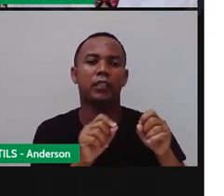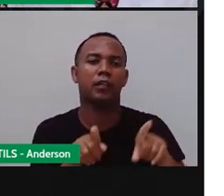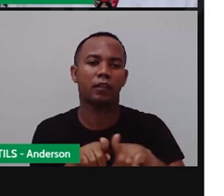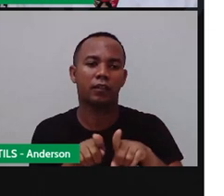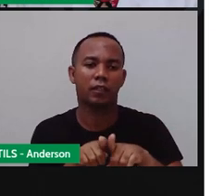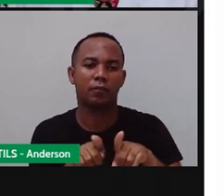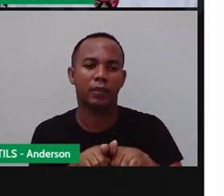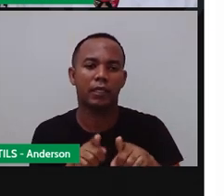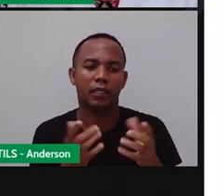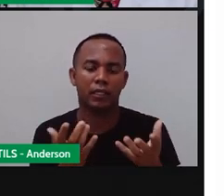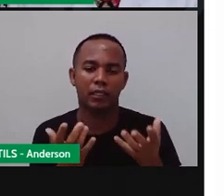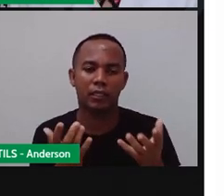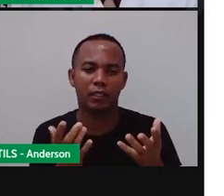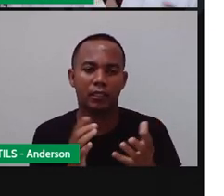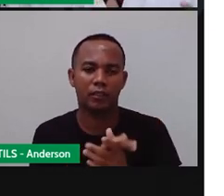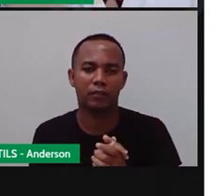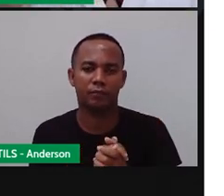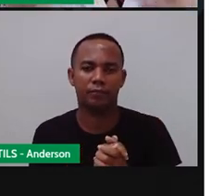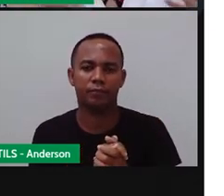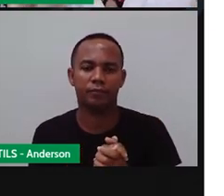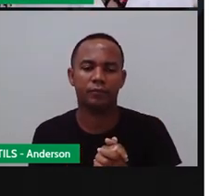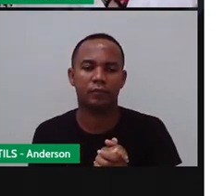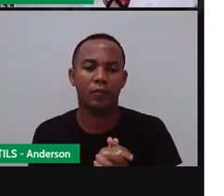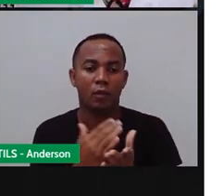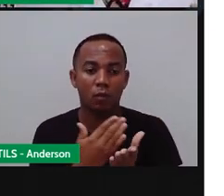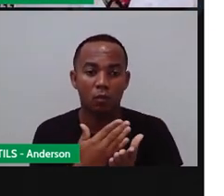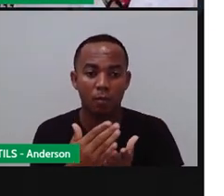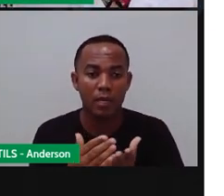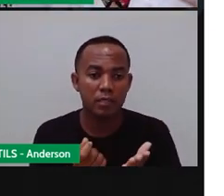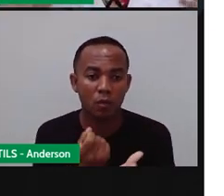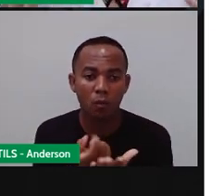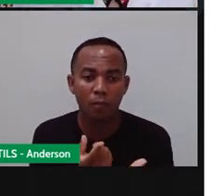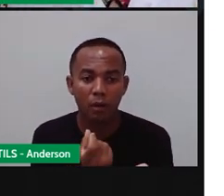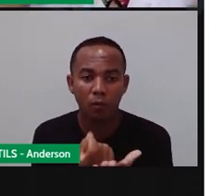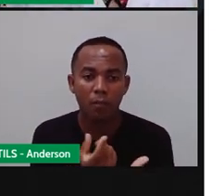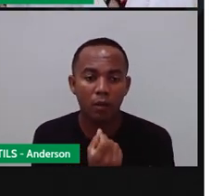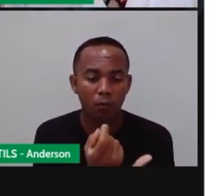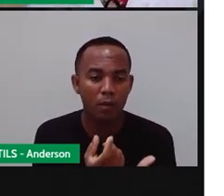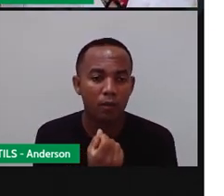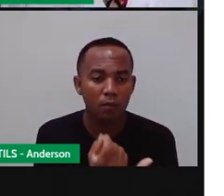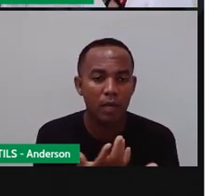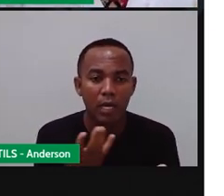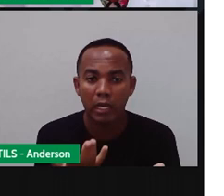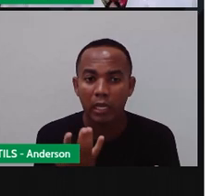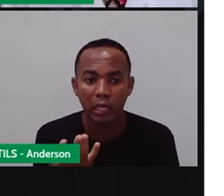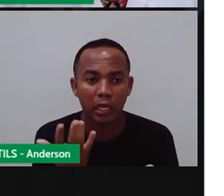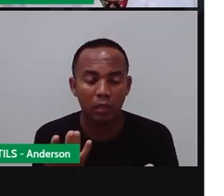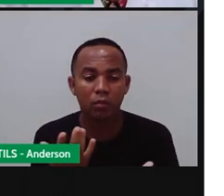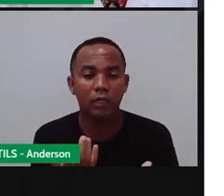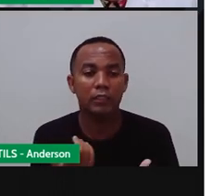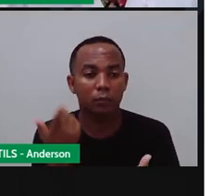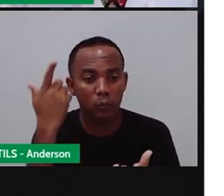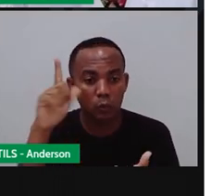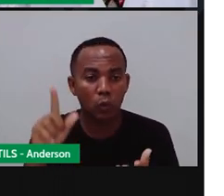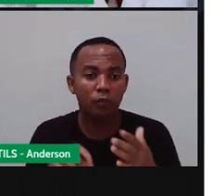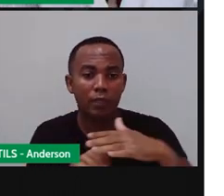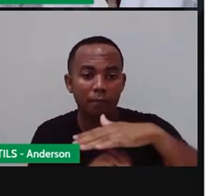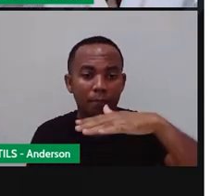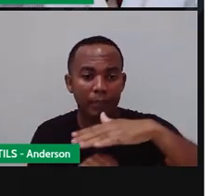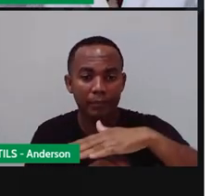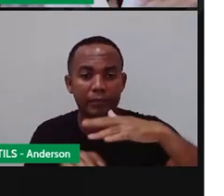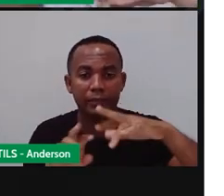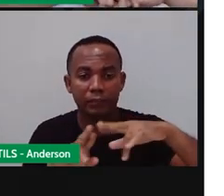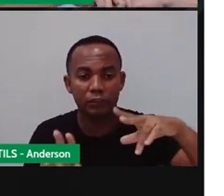a produção artesanal, tá, gente? E aí as pessoas começam a comprar e começam o quê? A surgir empresas que só trabalham com